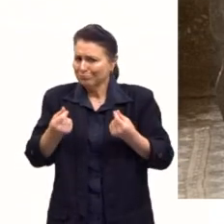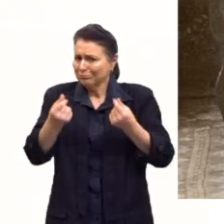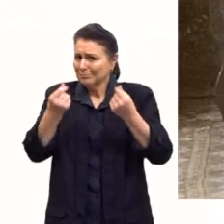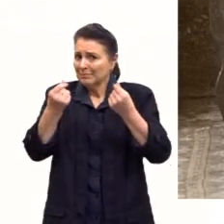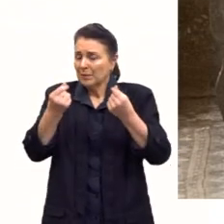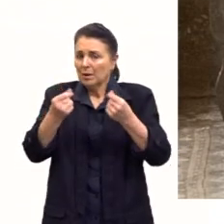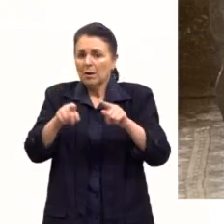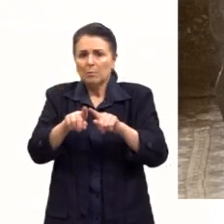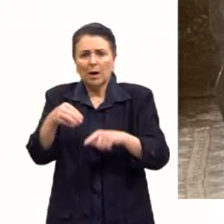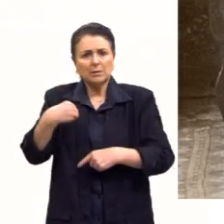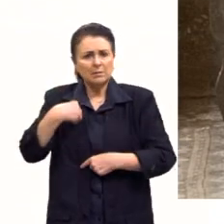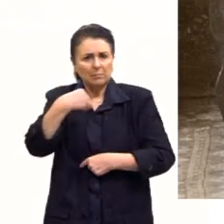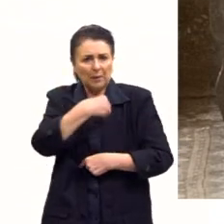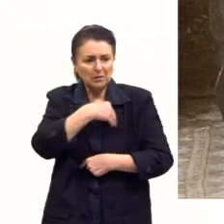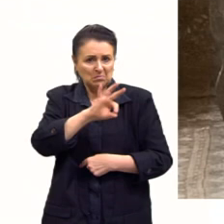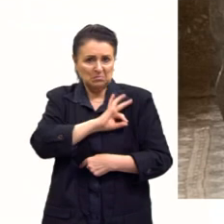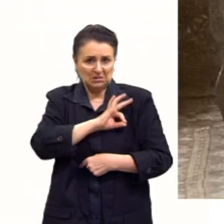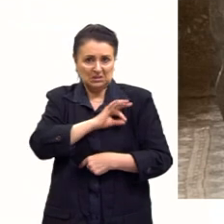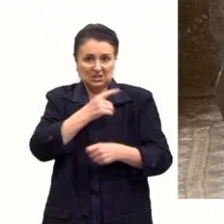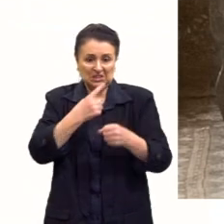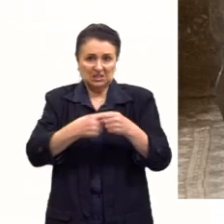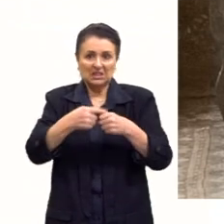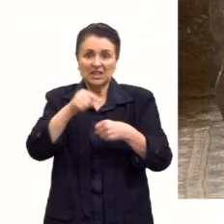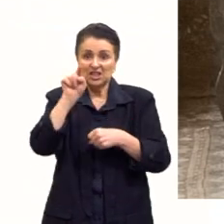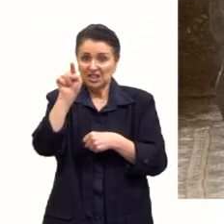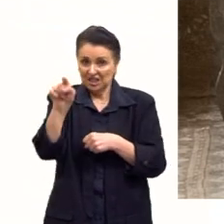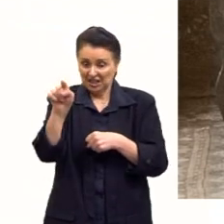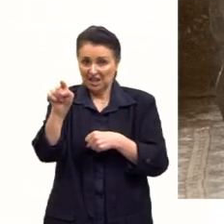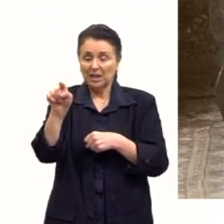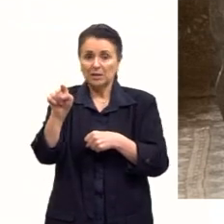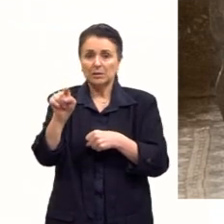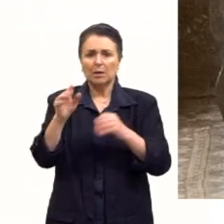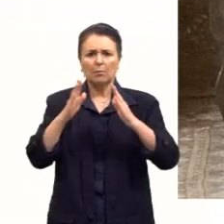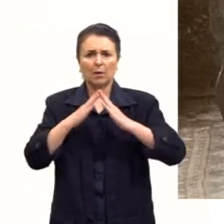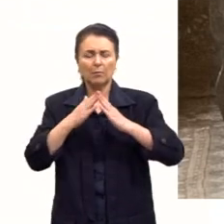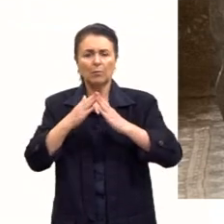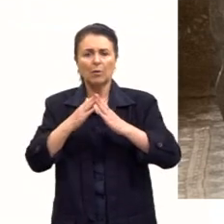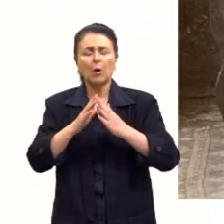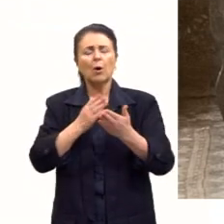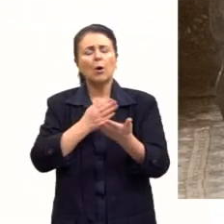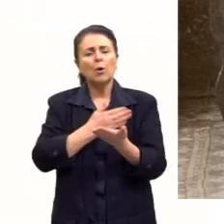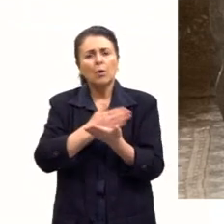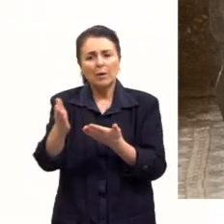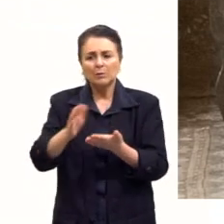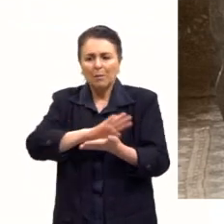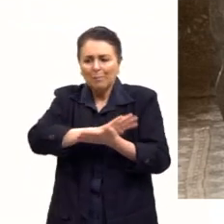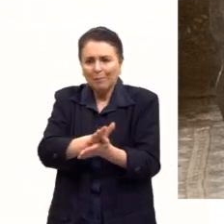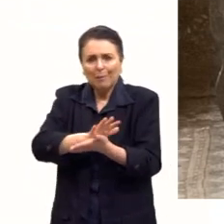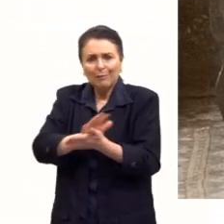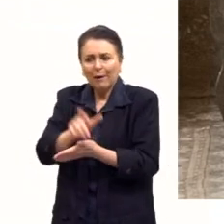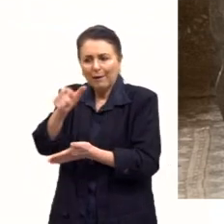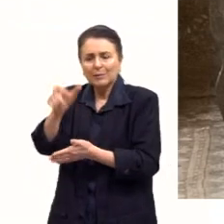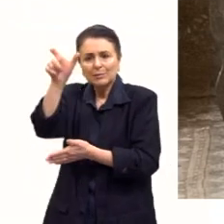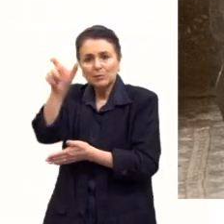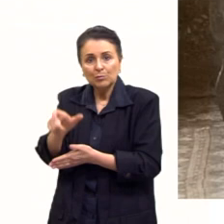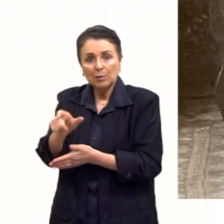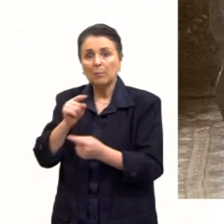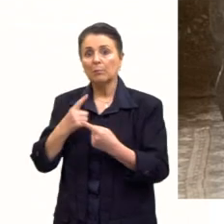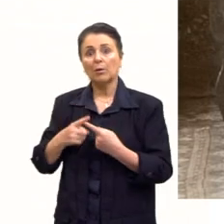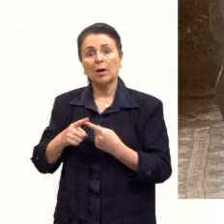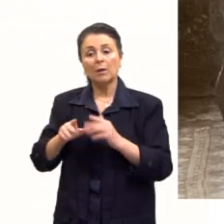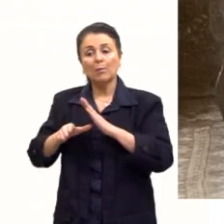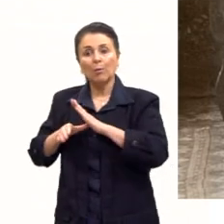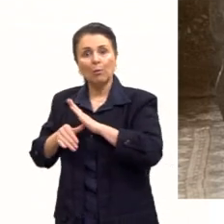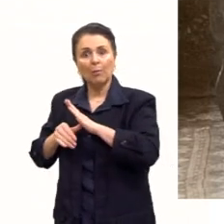médicos e policiais da cidade onde eles moravam começam a envenenar, começam a matar essas pessoas para roubar a riqueza